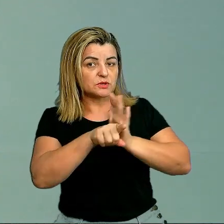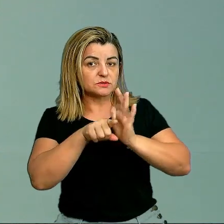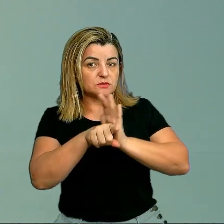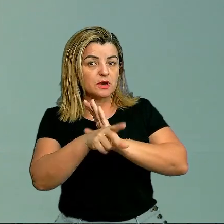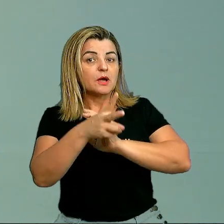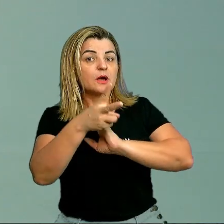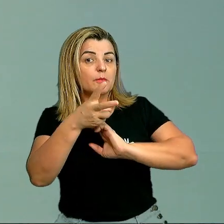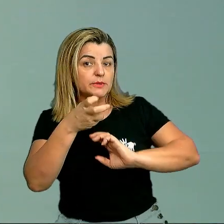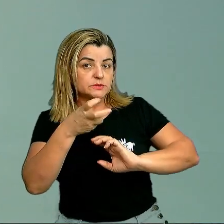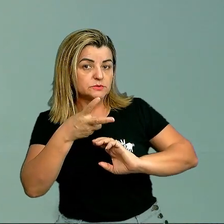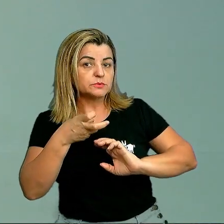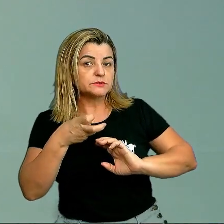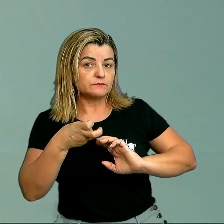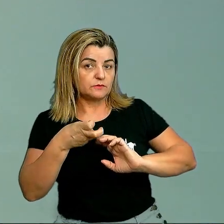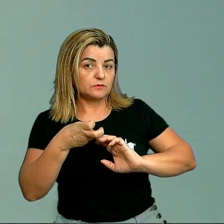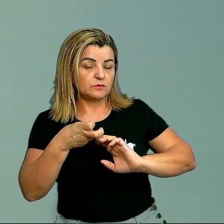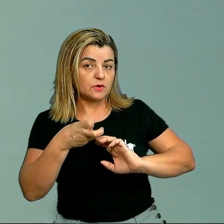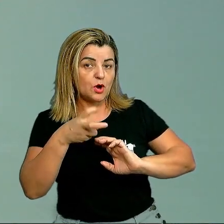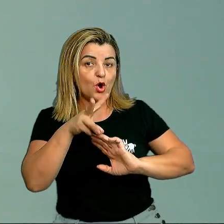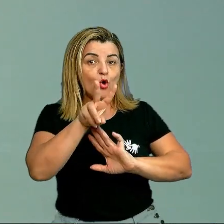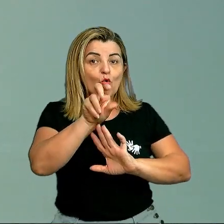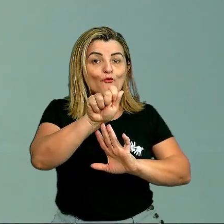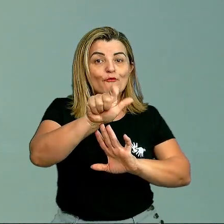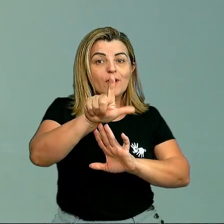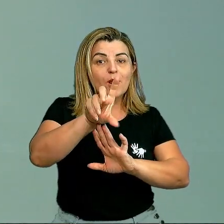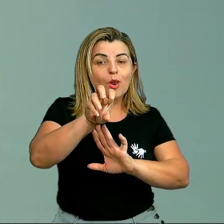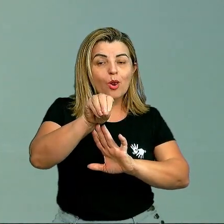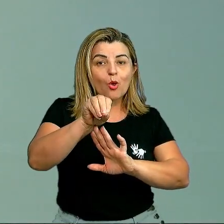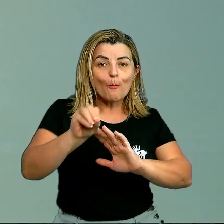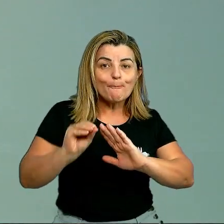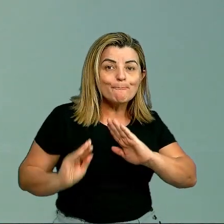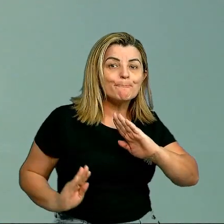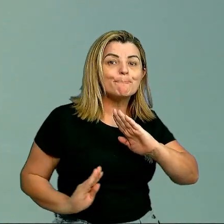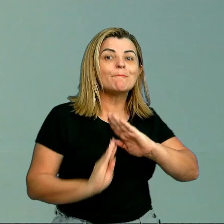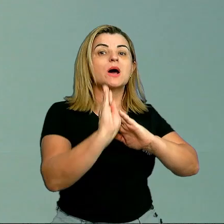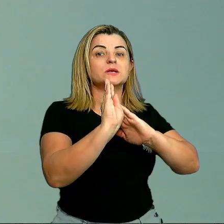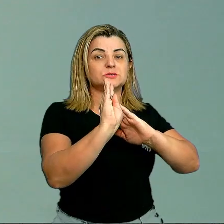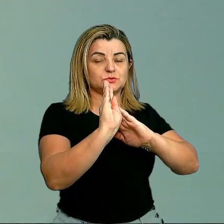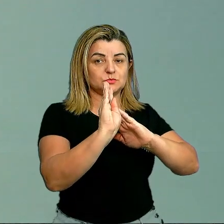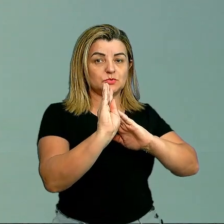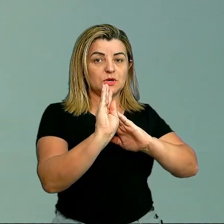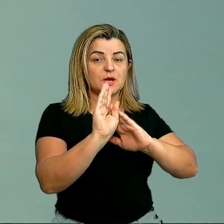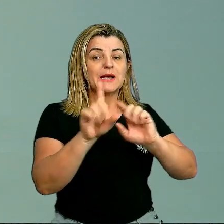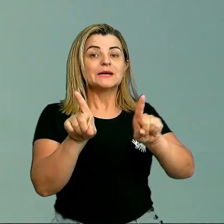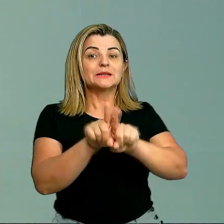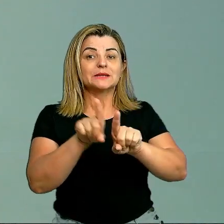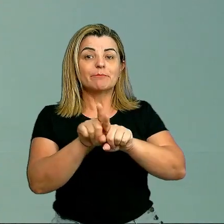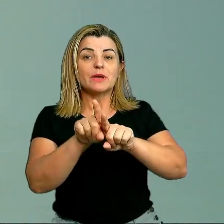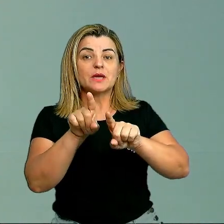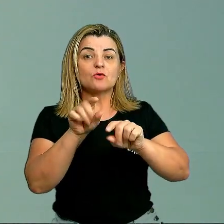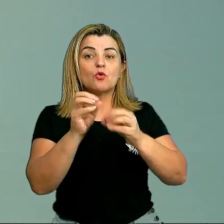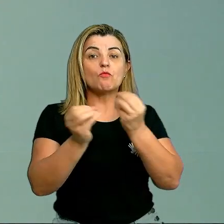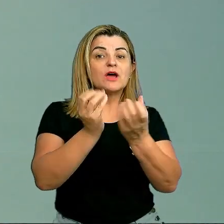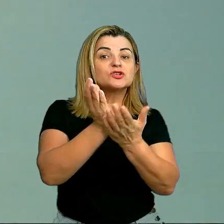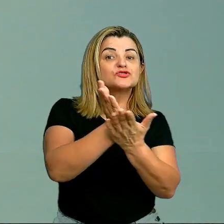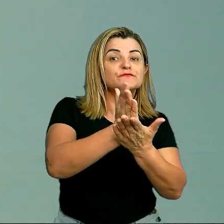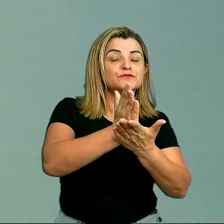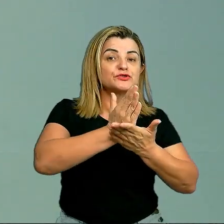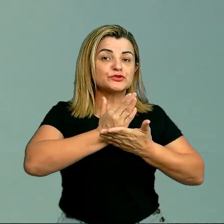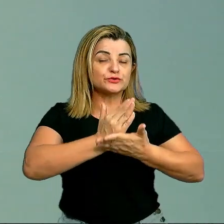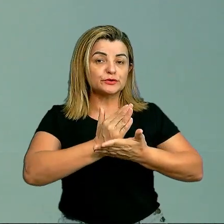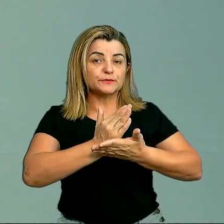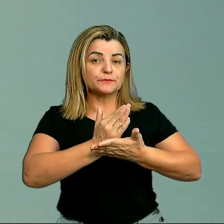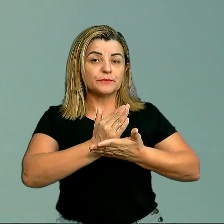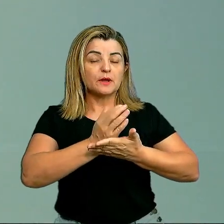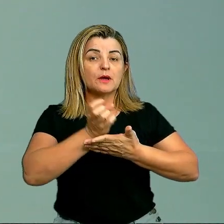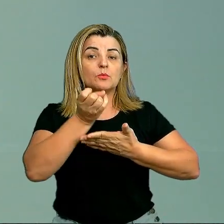tem que observar o valor máximo, tá? E as divisões para onde vai ser. Quando a gente